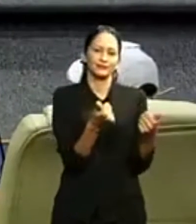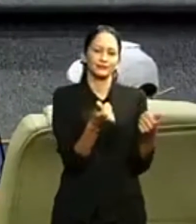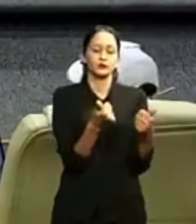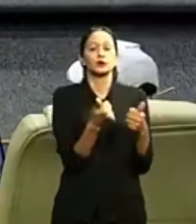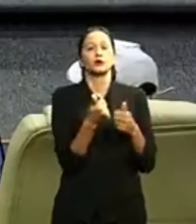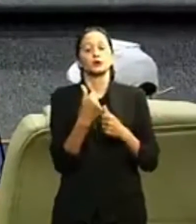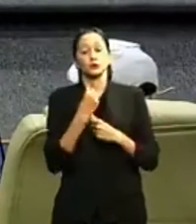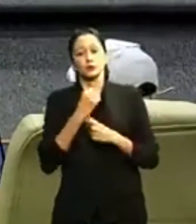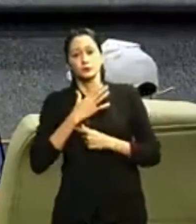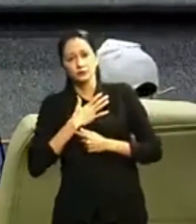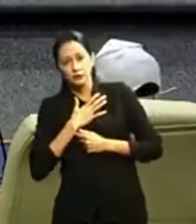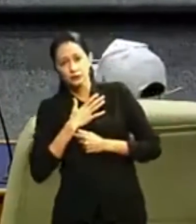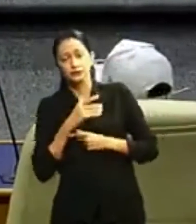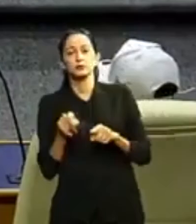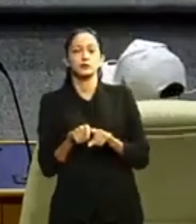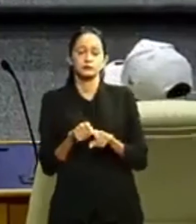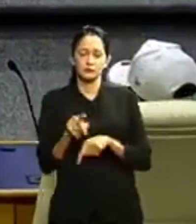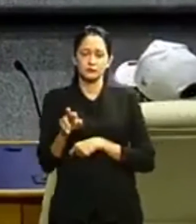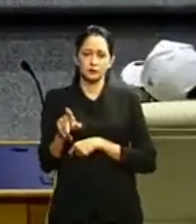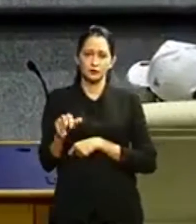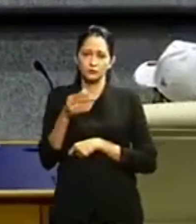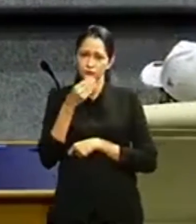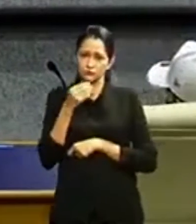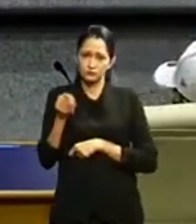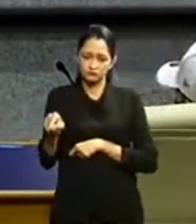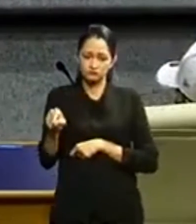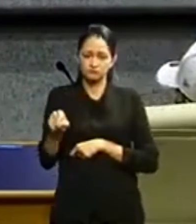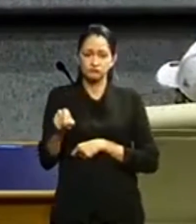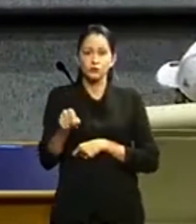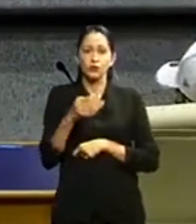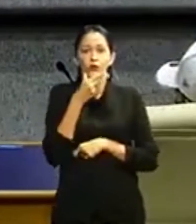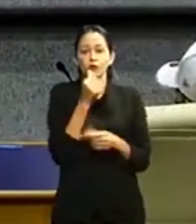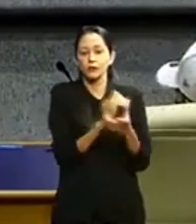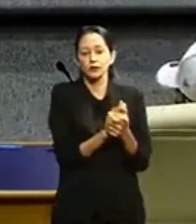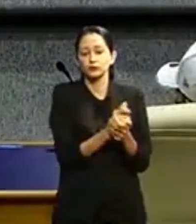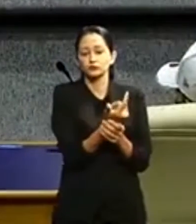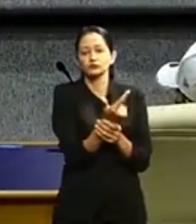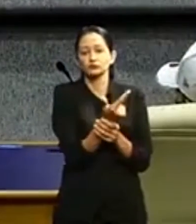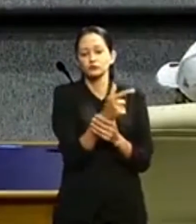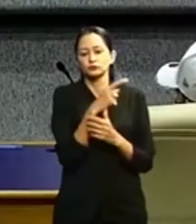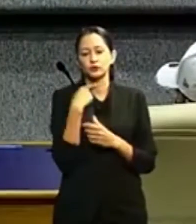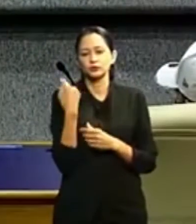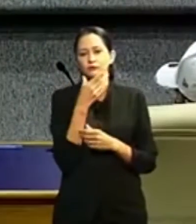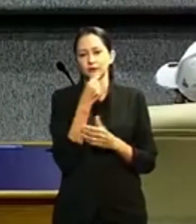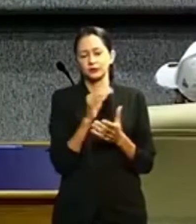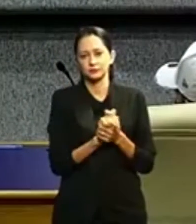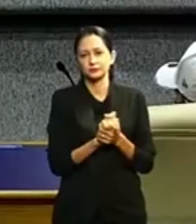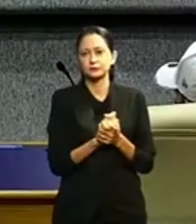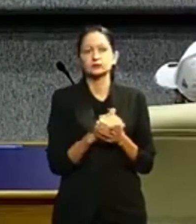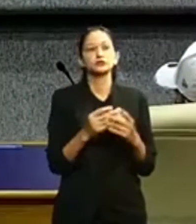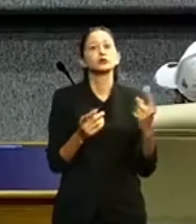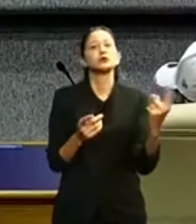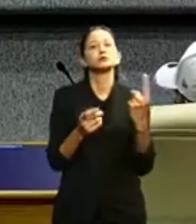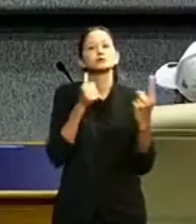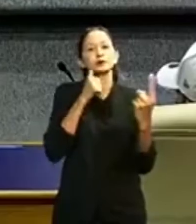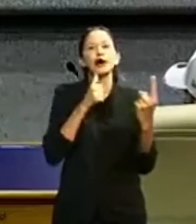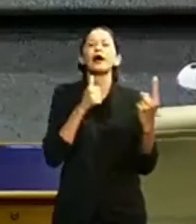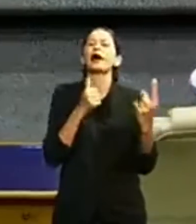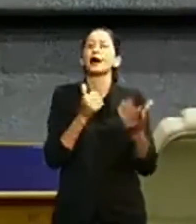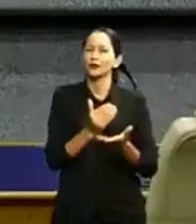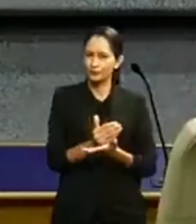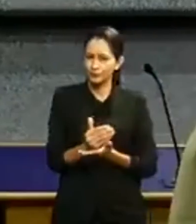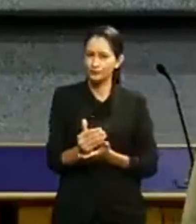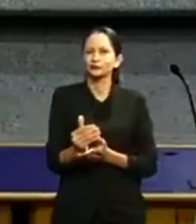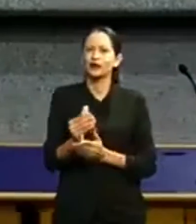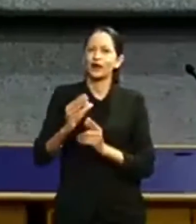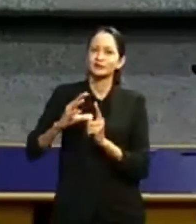criando a mim e ao meu irmão sem ter um homem do lado. Porque aí o assédio sexual começou